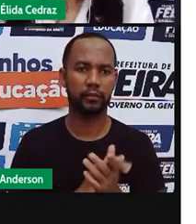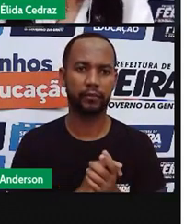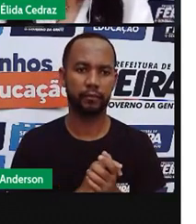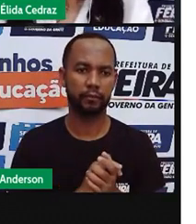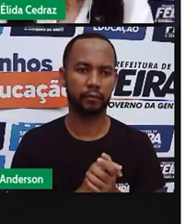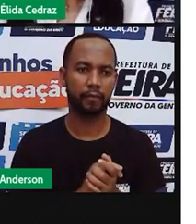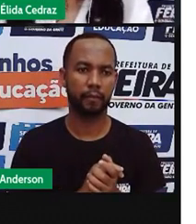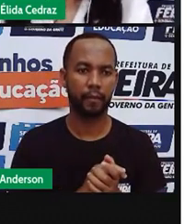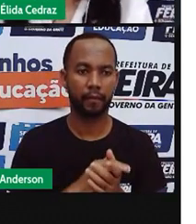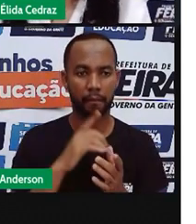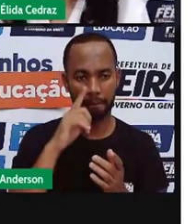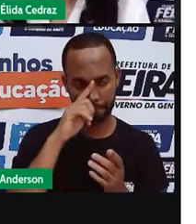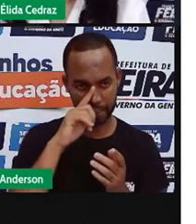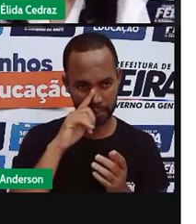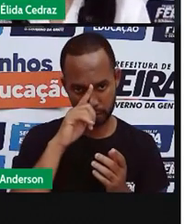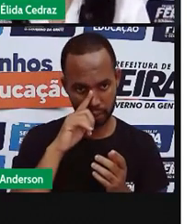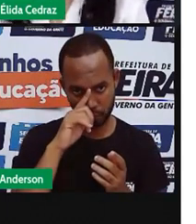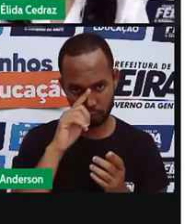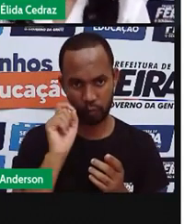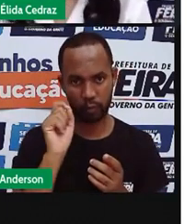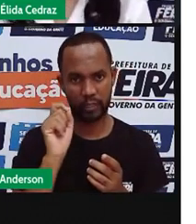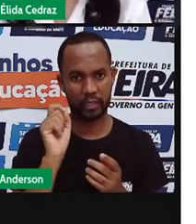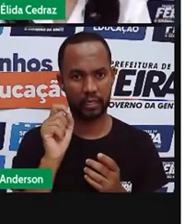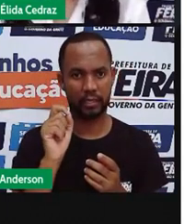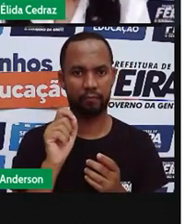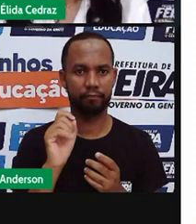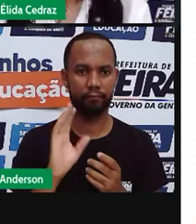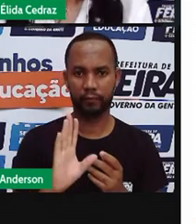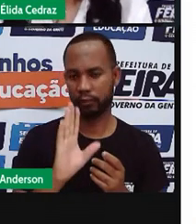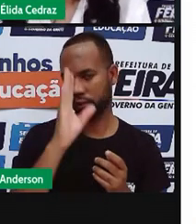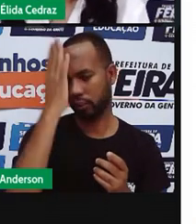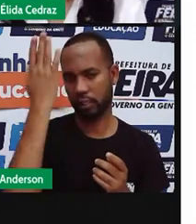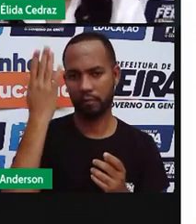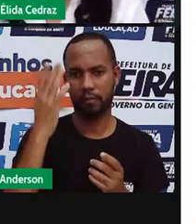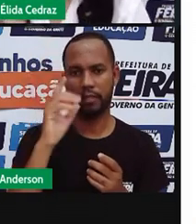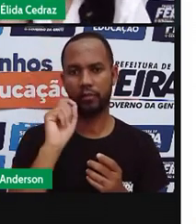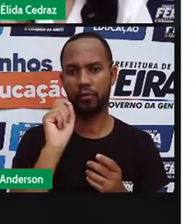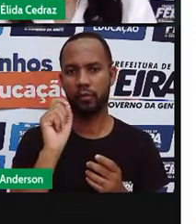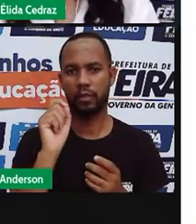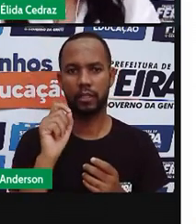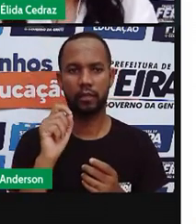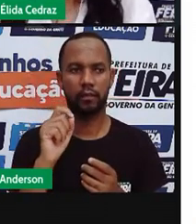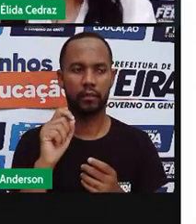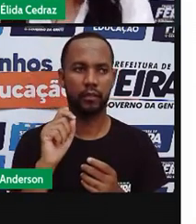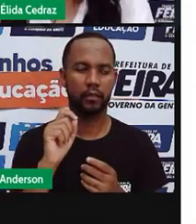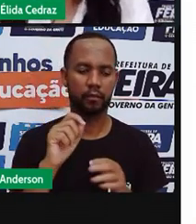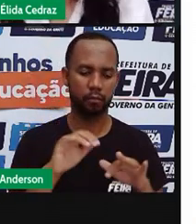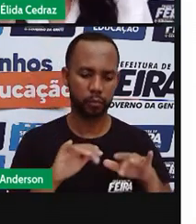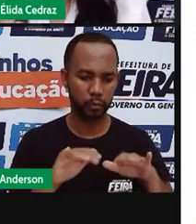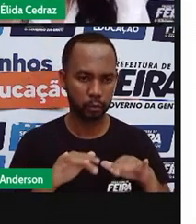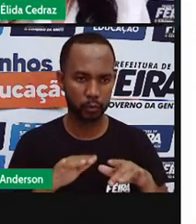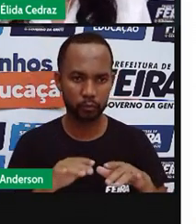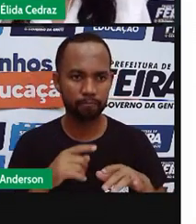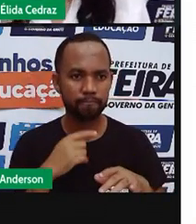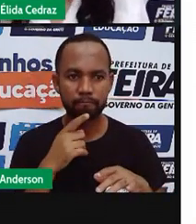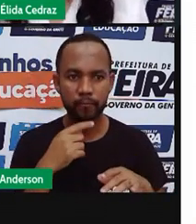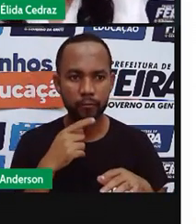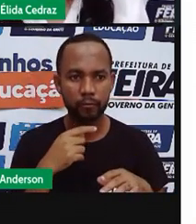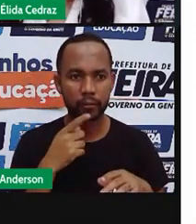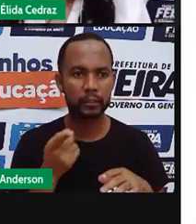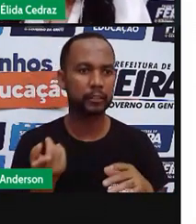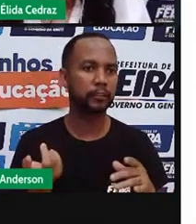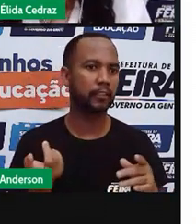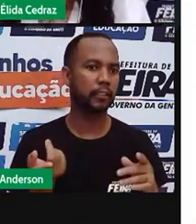maiores riscos é achar que ninguém tem interesse em seu computador, em seus